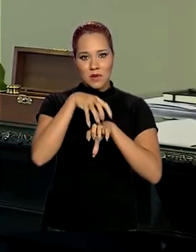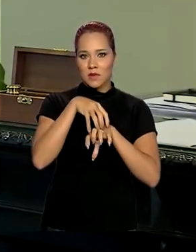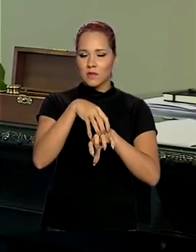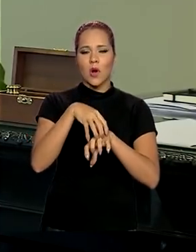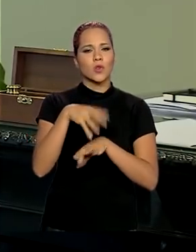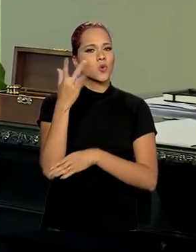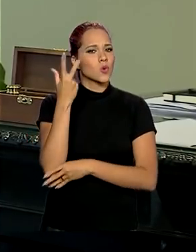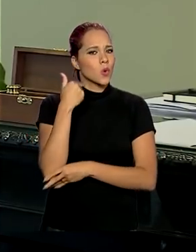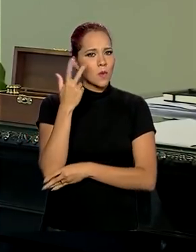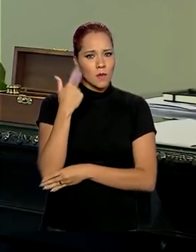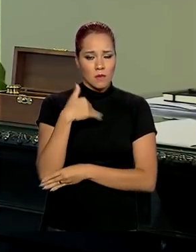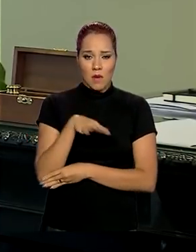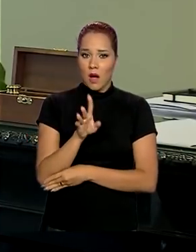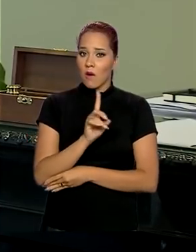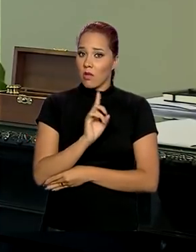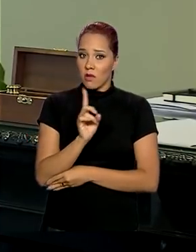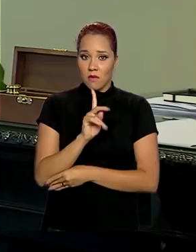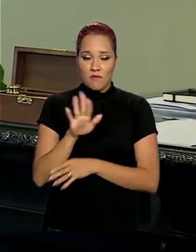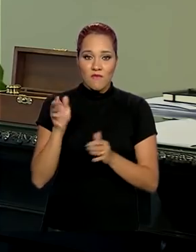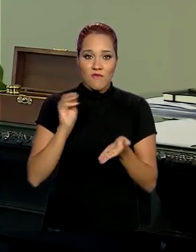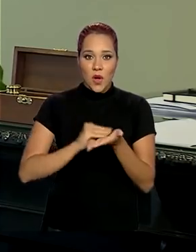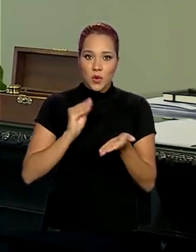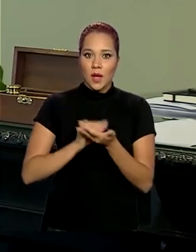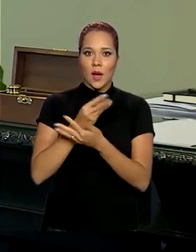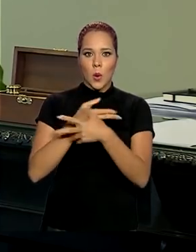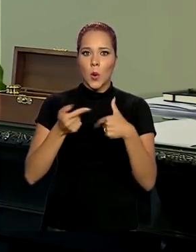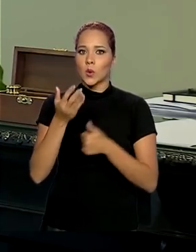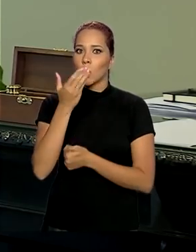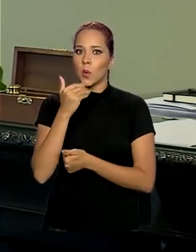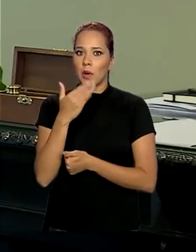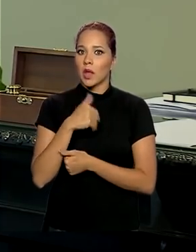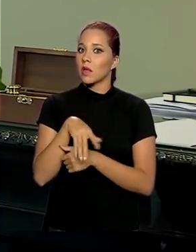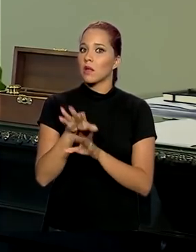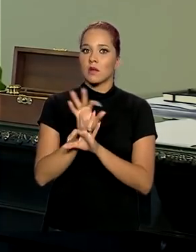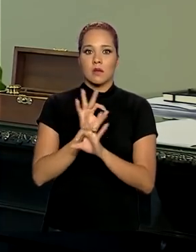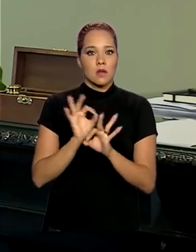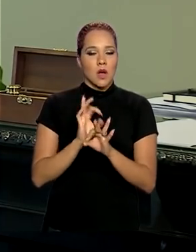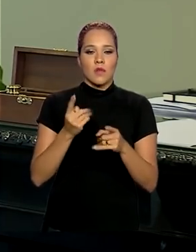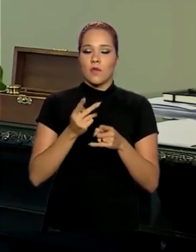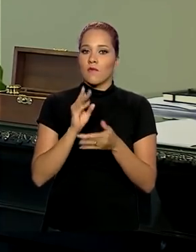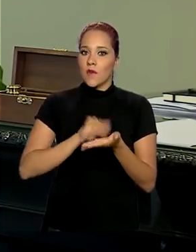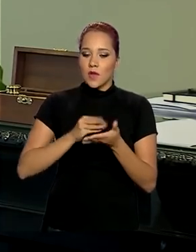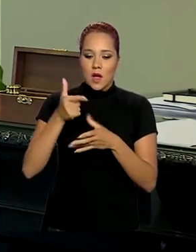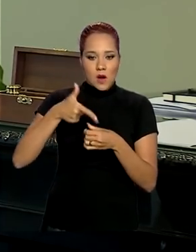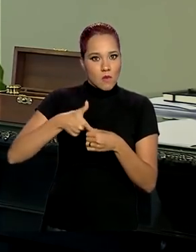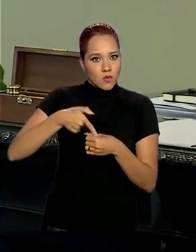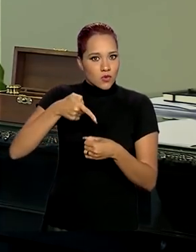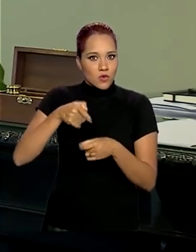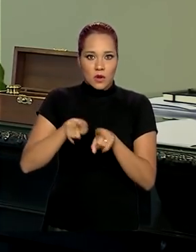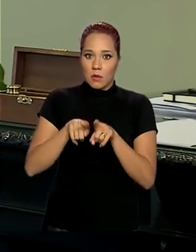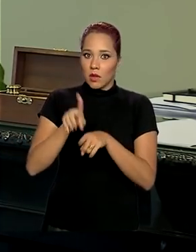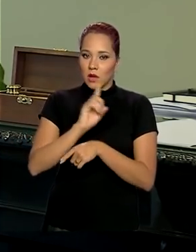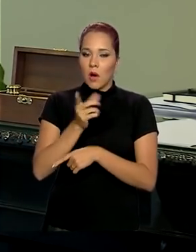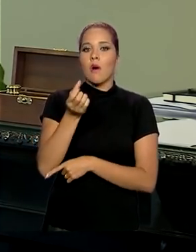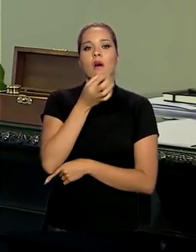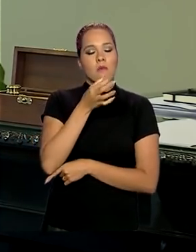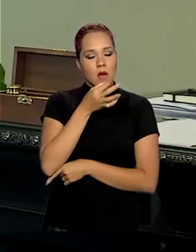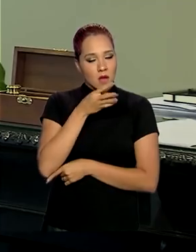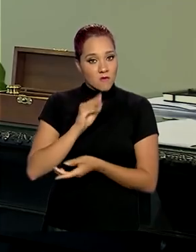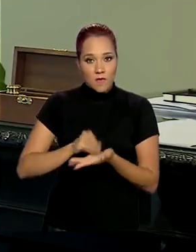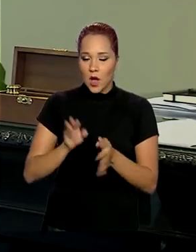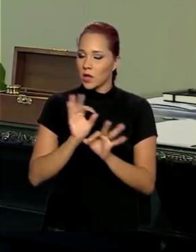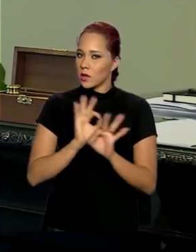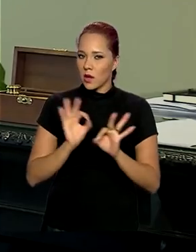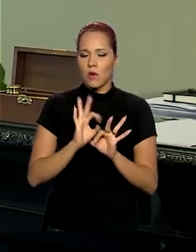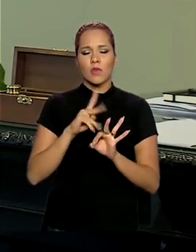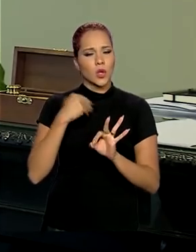funcionando. Nós não vamos deixar faltar o insumo, a comida na prateleira, o combustível, o medicamento, então, nós